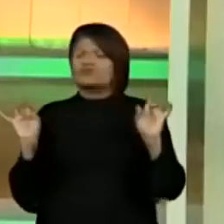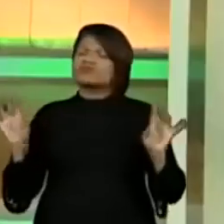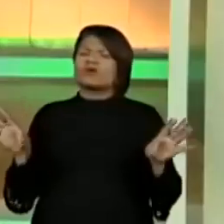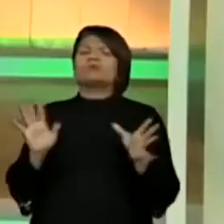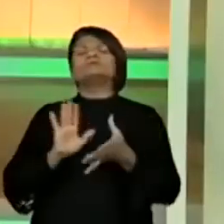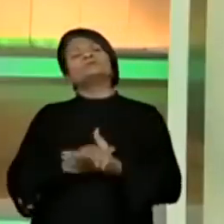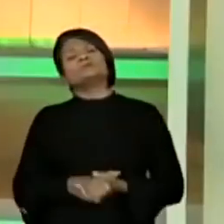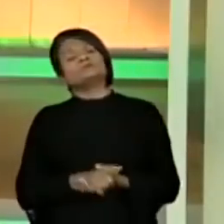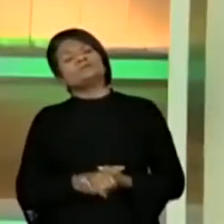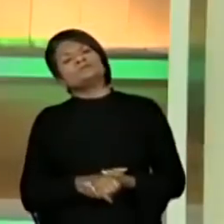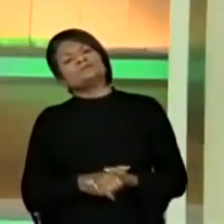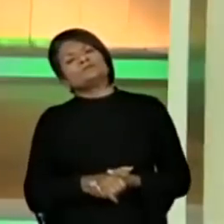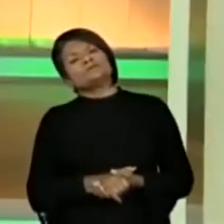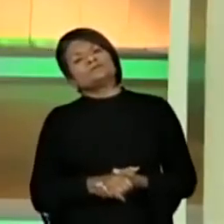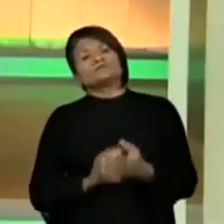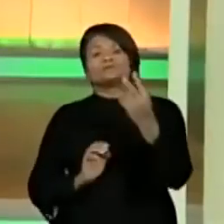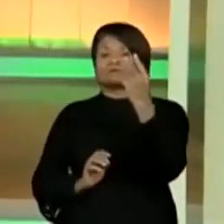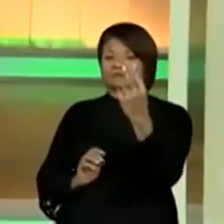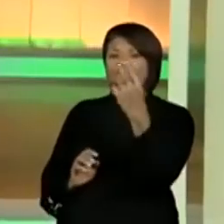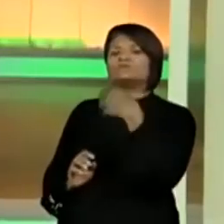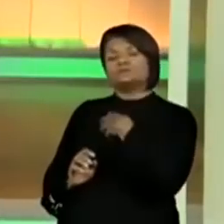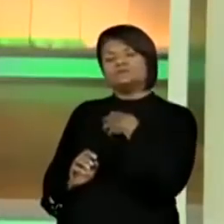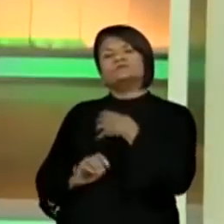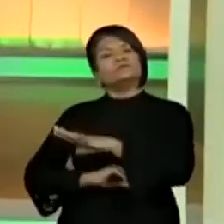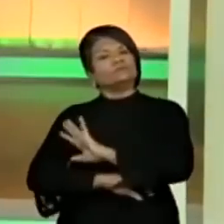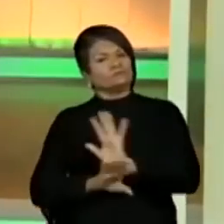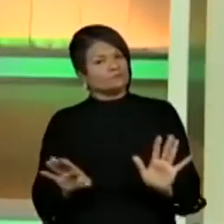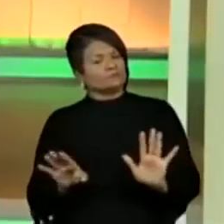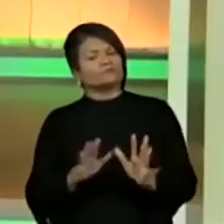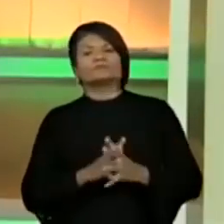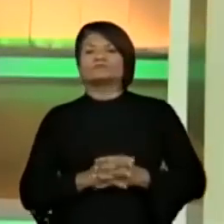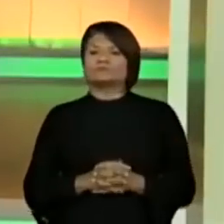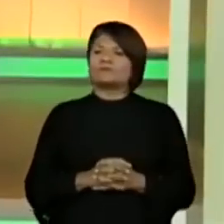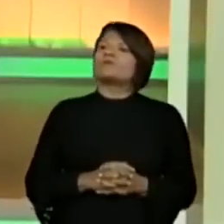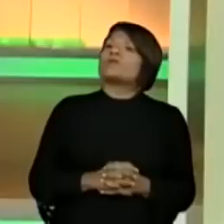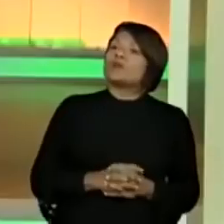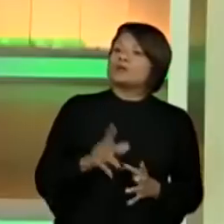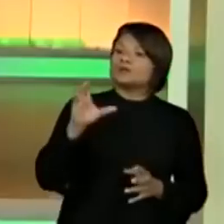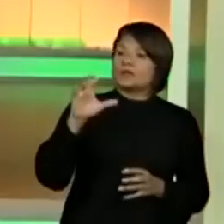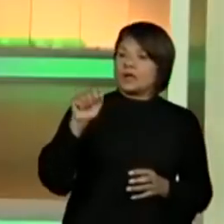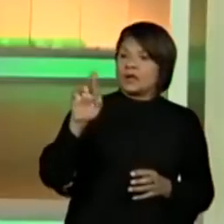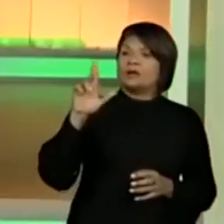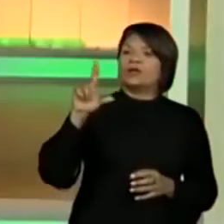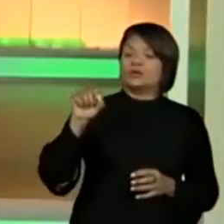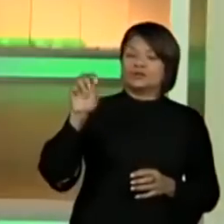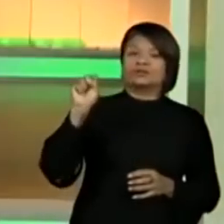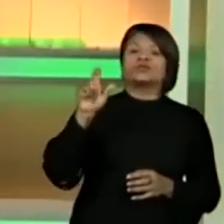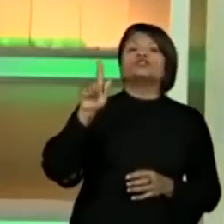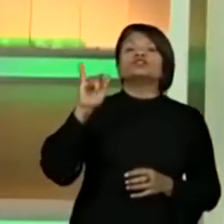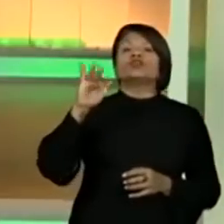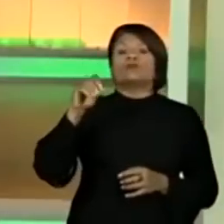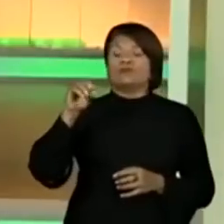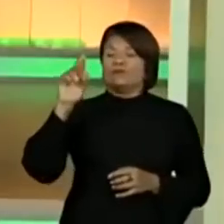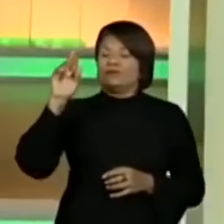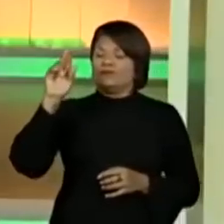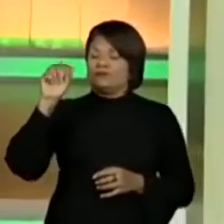Só. Só isso. Dois tipos, ó. Isso mesmo. Carlos, a Giovanna, a Camille. Dois tipos. Está vendo